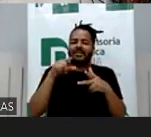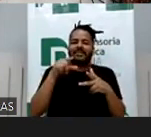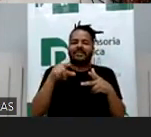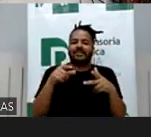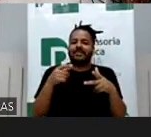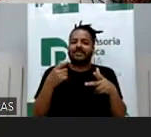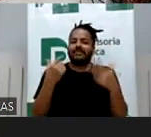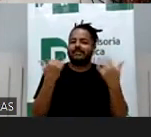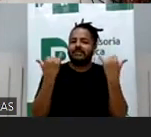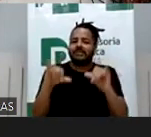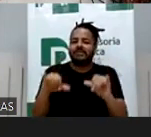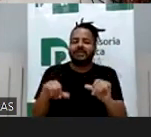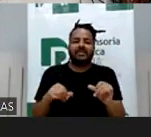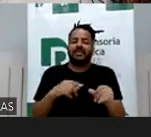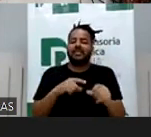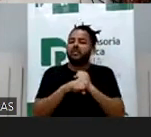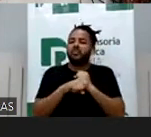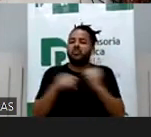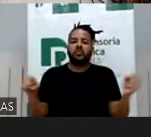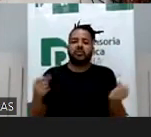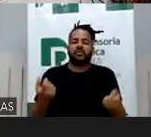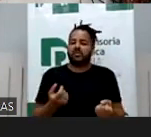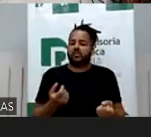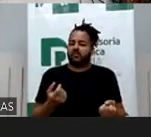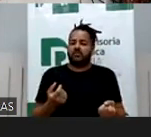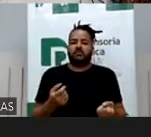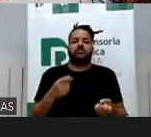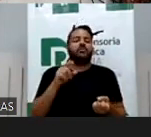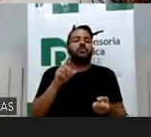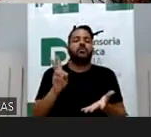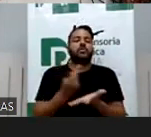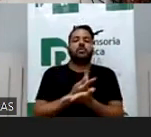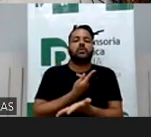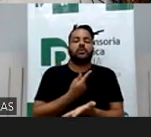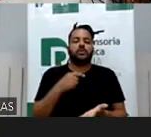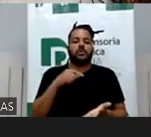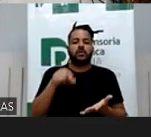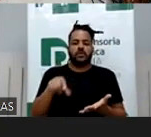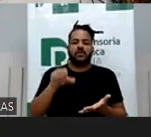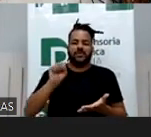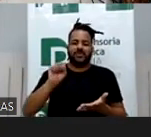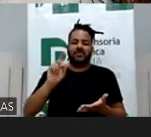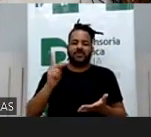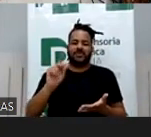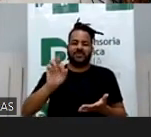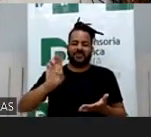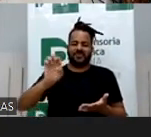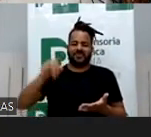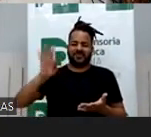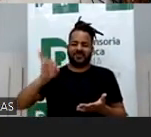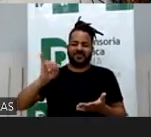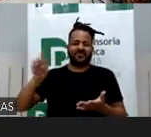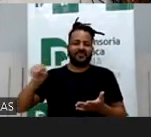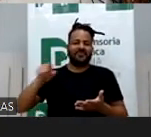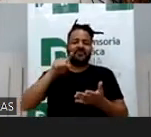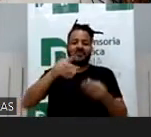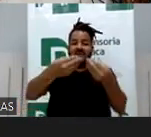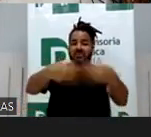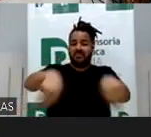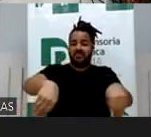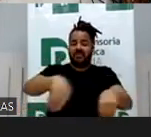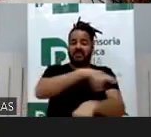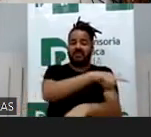tem retorno no charity. E o charity, a bem da verdade, não necessariamente ele vai provocar danos a crianças e adolescentes.